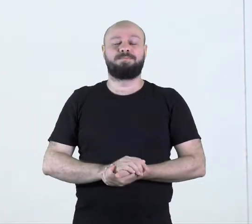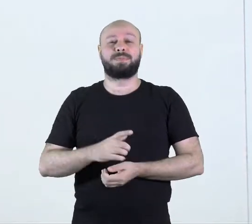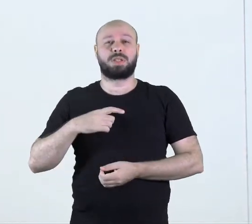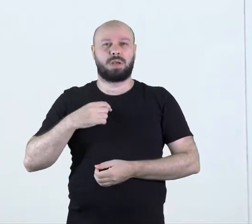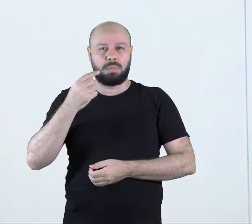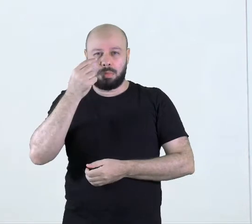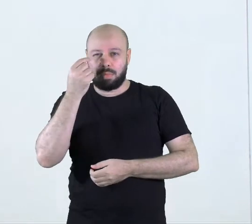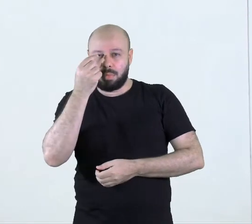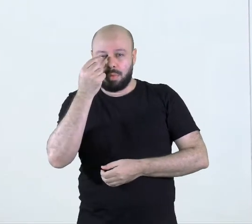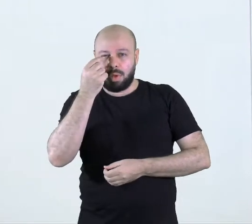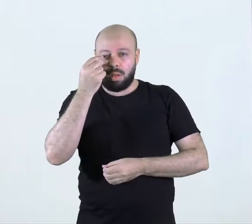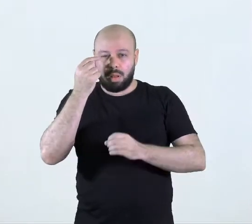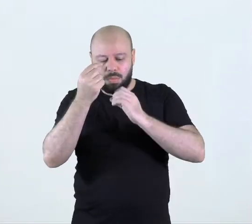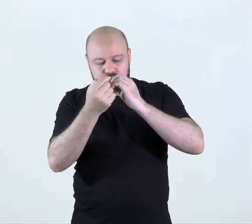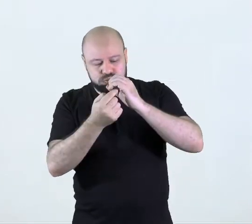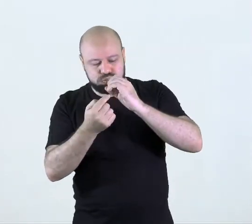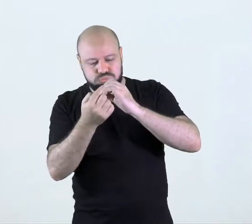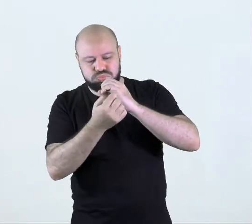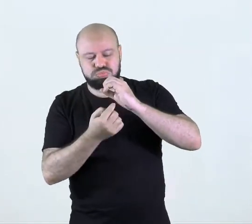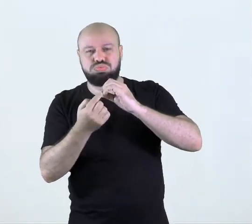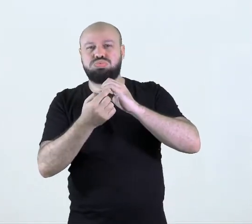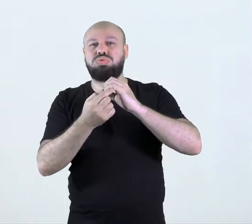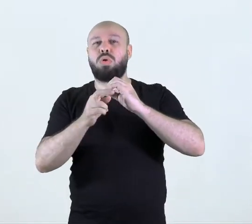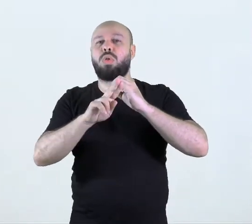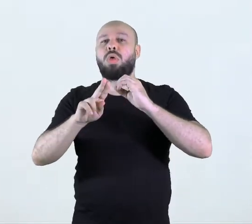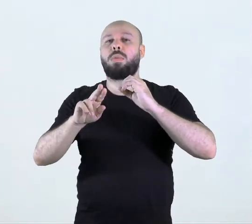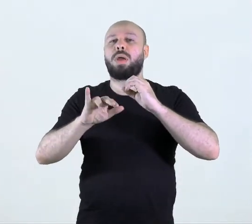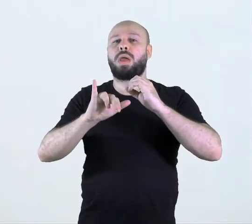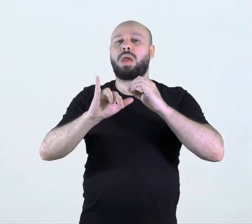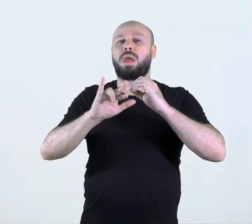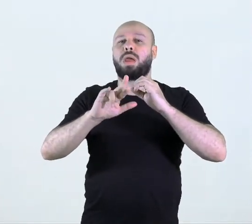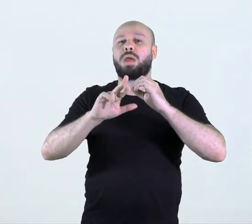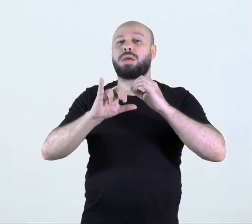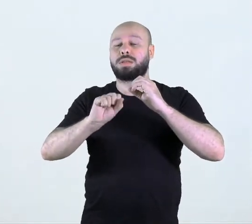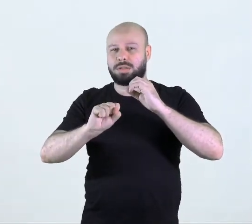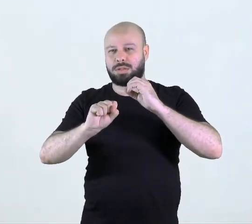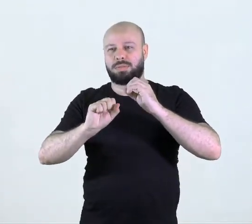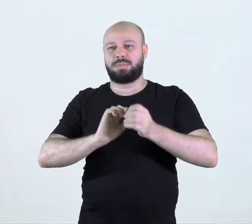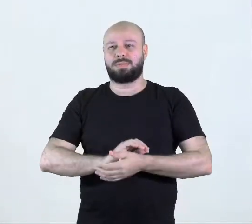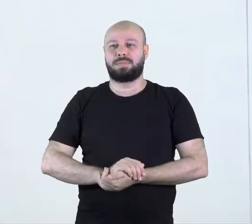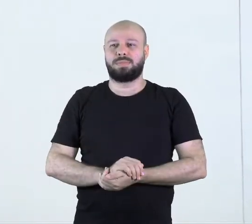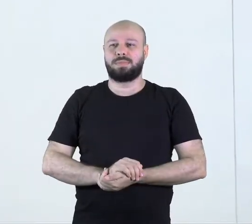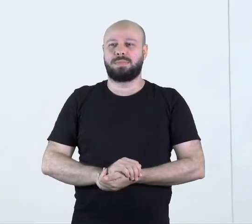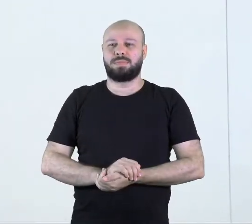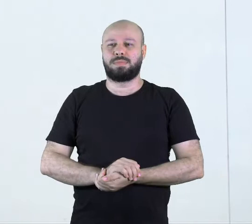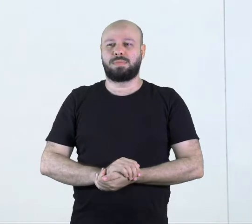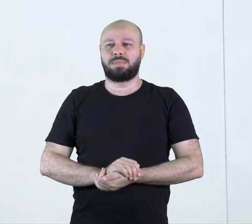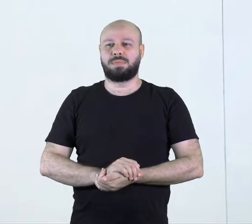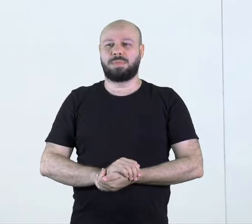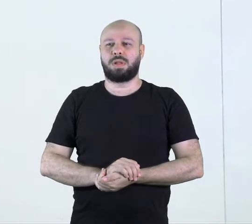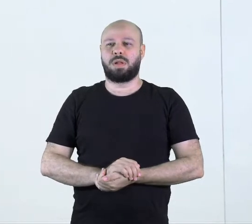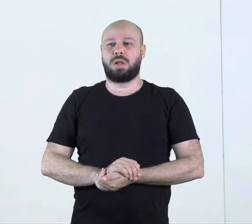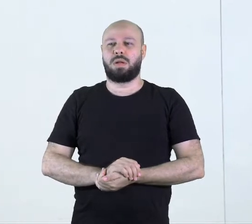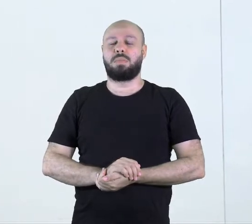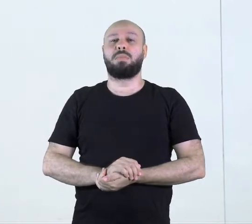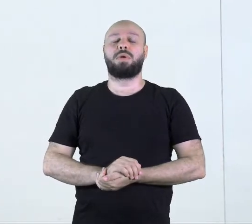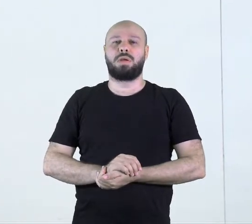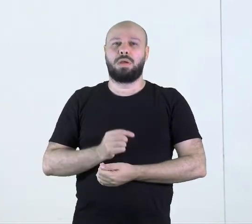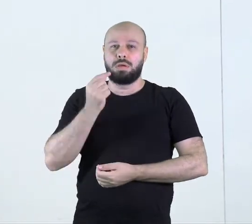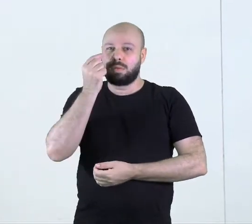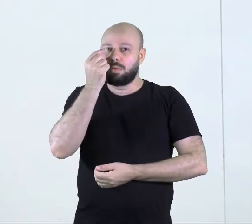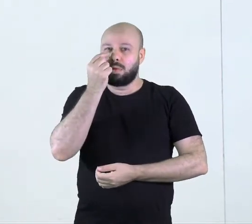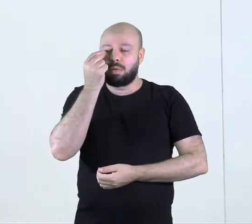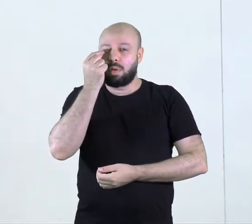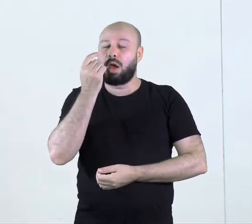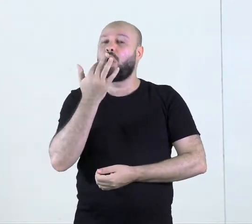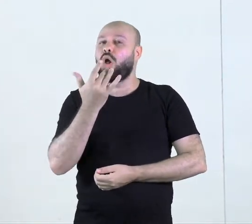olho, vocês sabem o nome dela? Chamada íris. Essa parte aqui, aonde tem